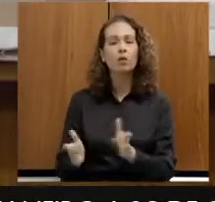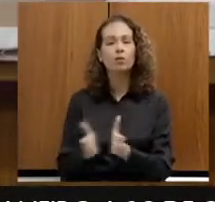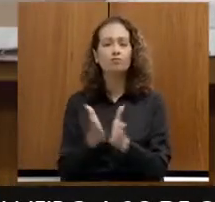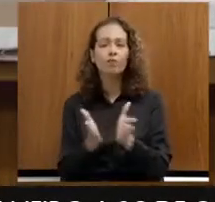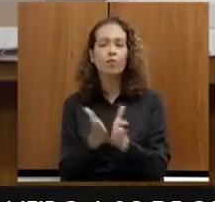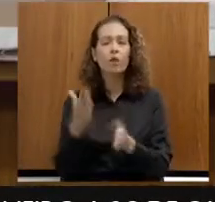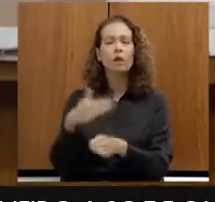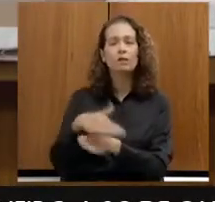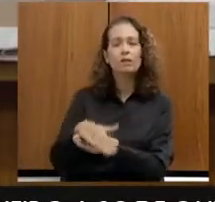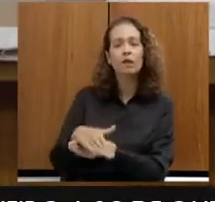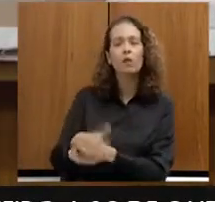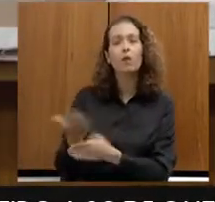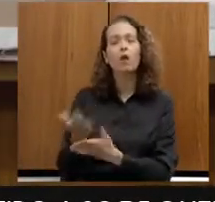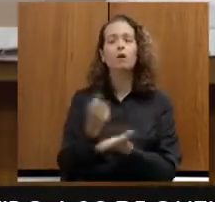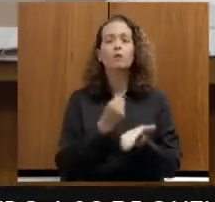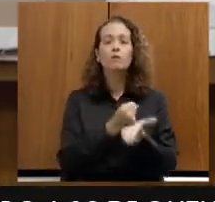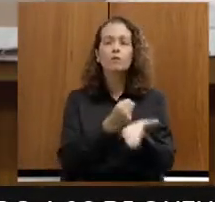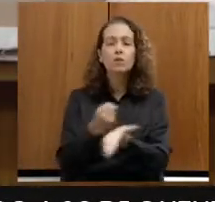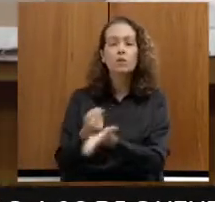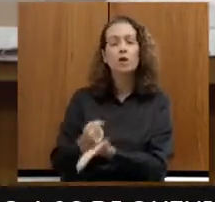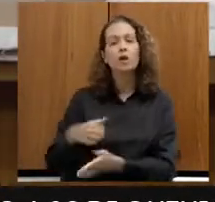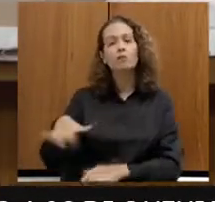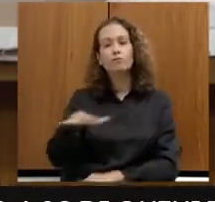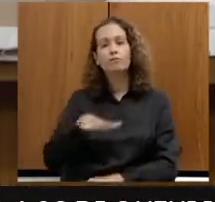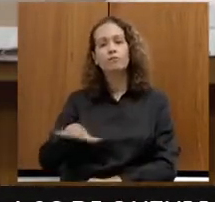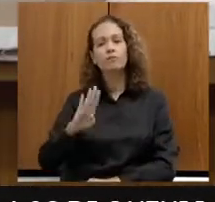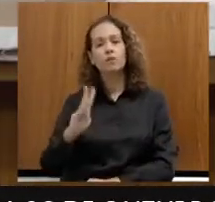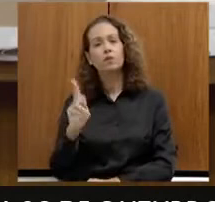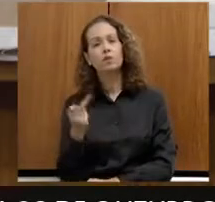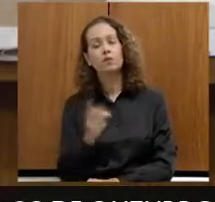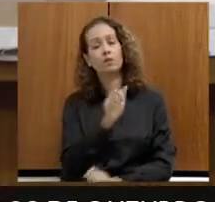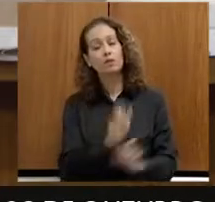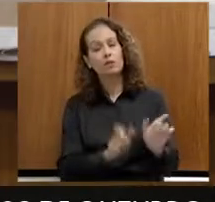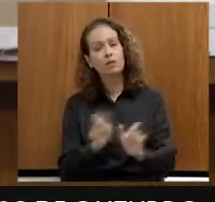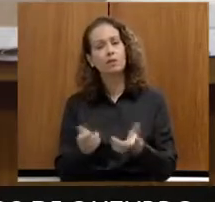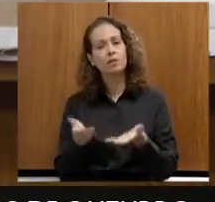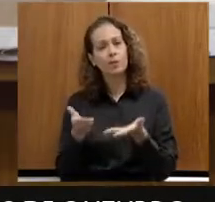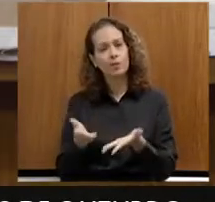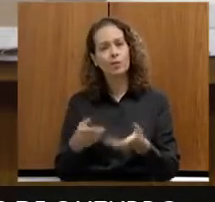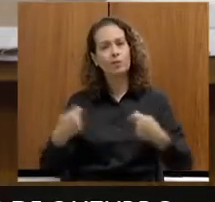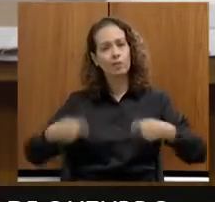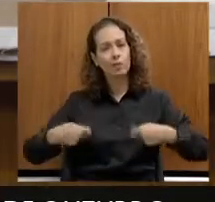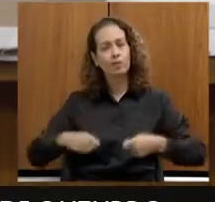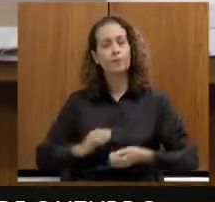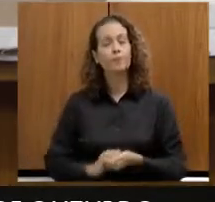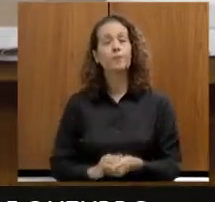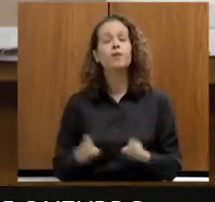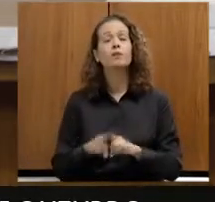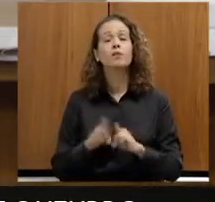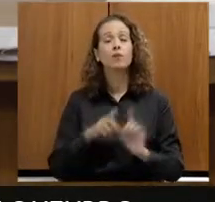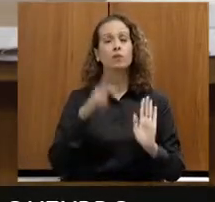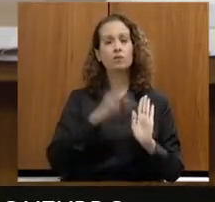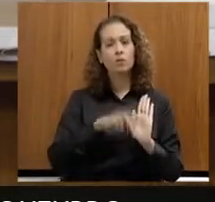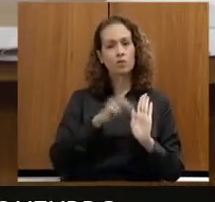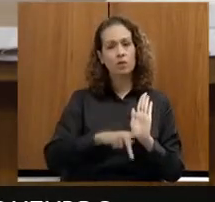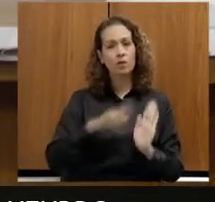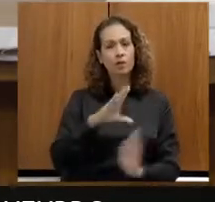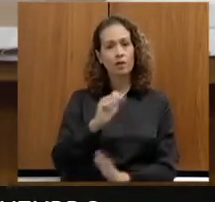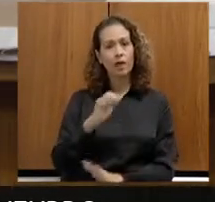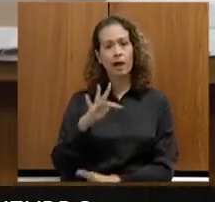aqui na região de Belo Horizonte, metropolitano, essas pessoas em população de rua. Temos também um projeto de catadores